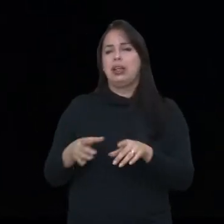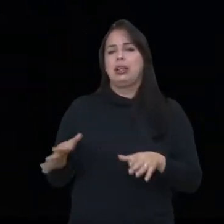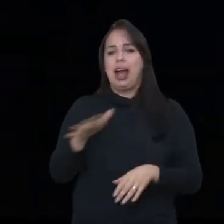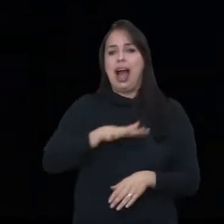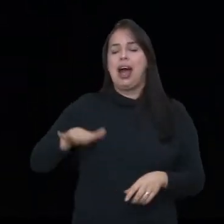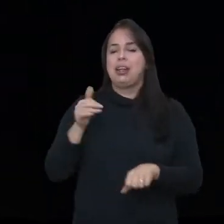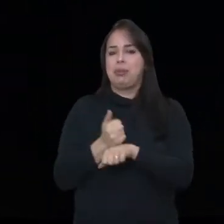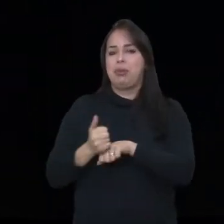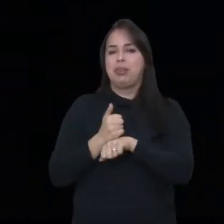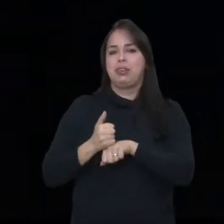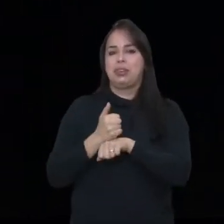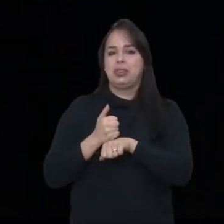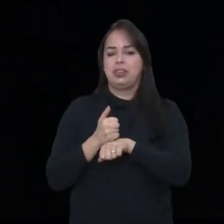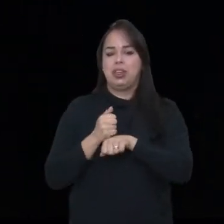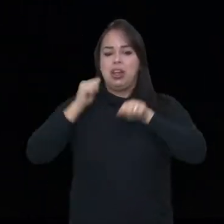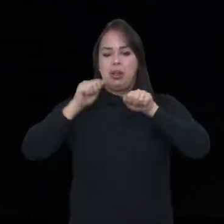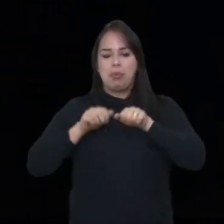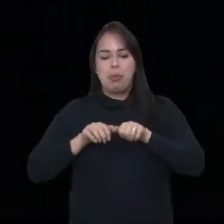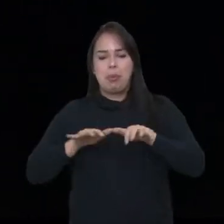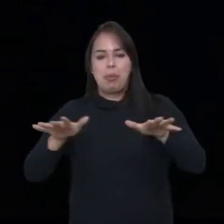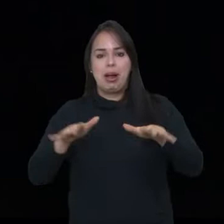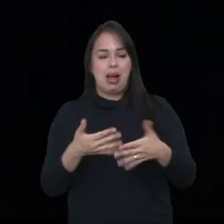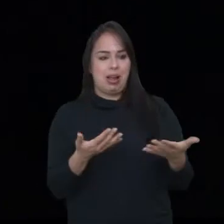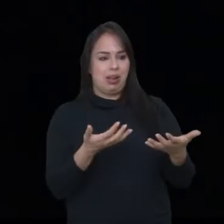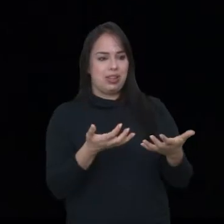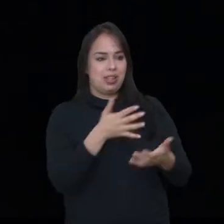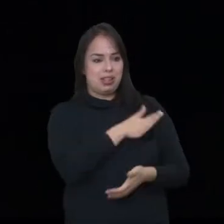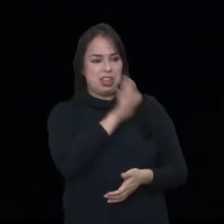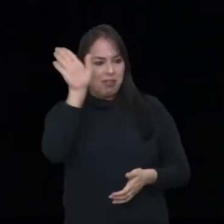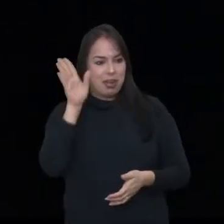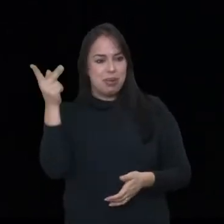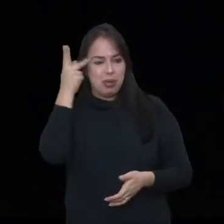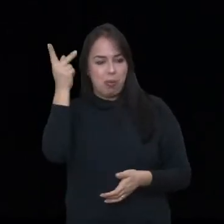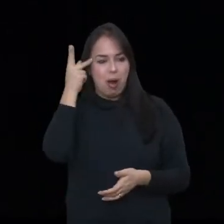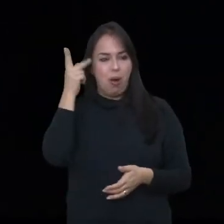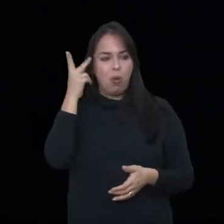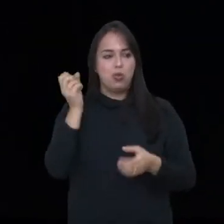tá se tornando aí pra sua vida? Você vai até pra São Paulo, né?